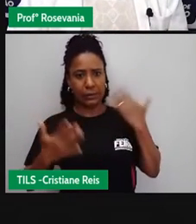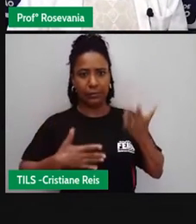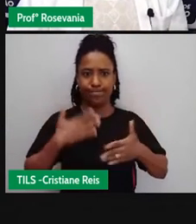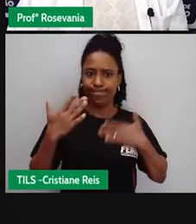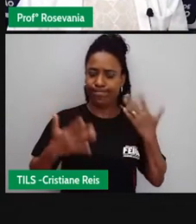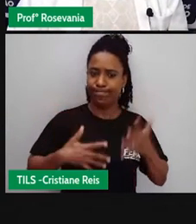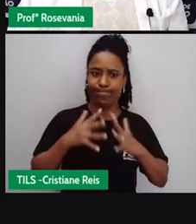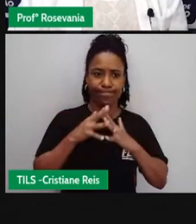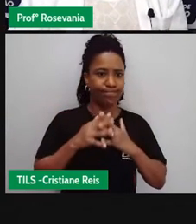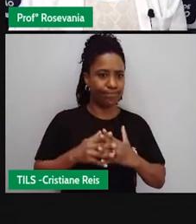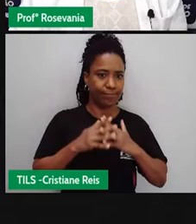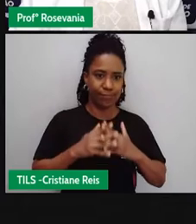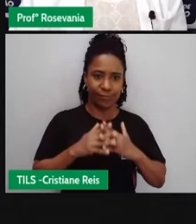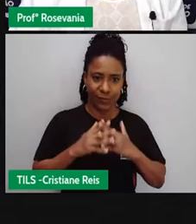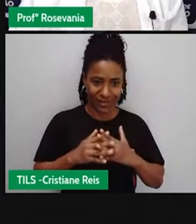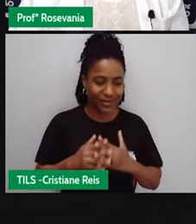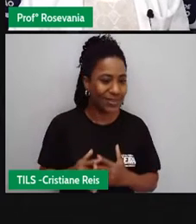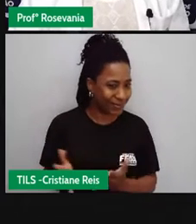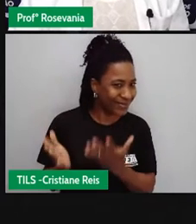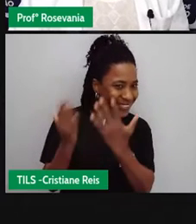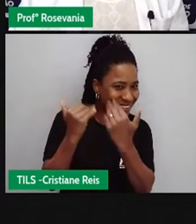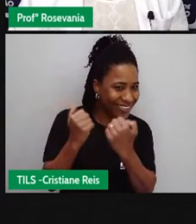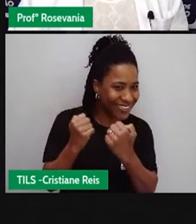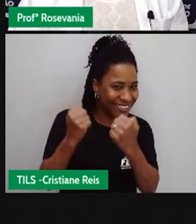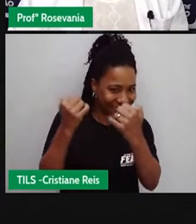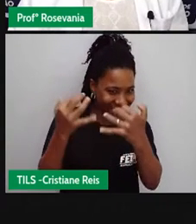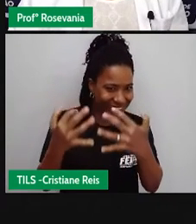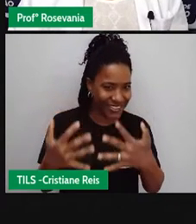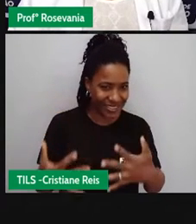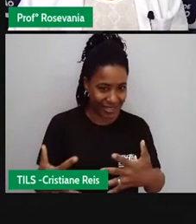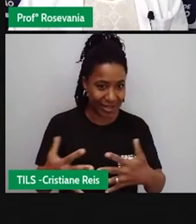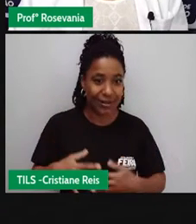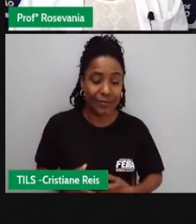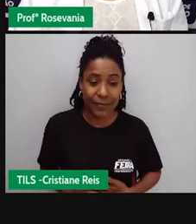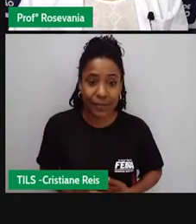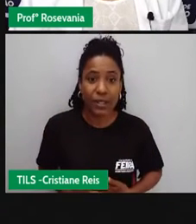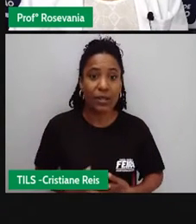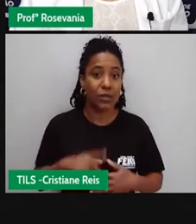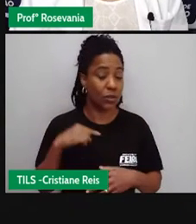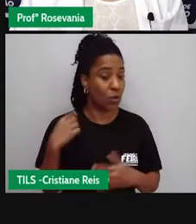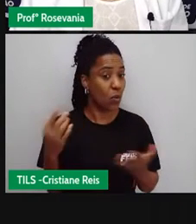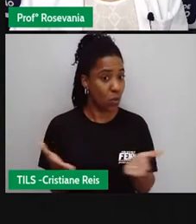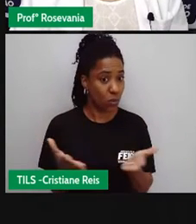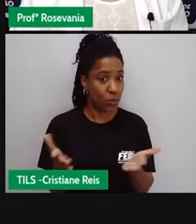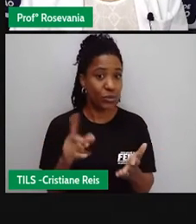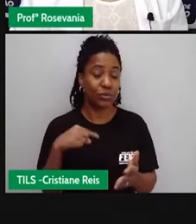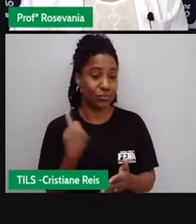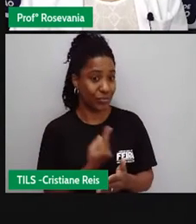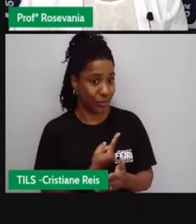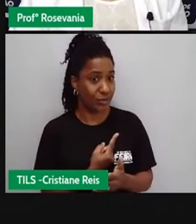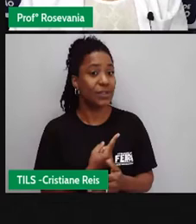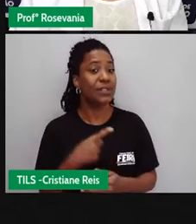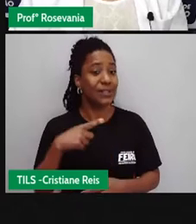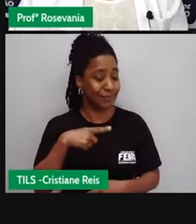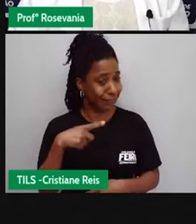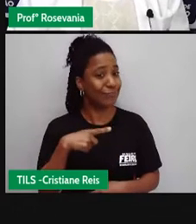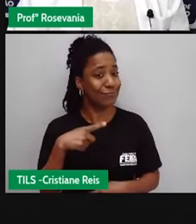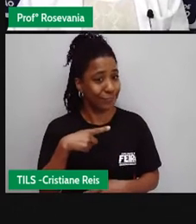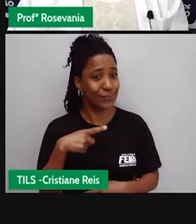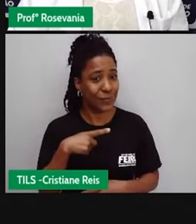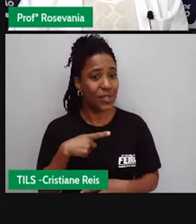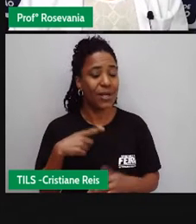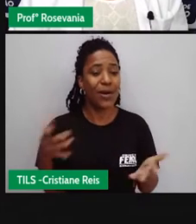Bom, então, a gente tá vivendo uma era digital, onde praticamente a informação está, né, na palma de nossa mão.